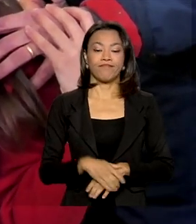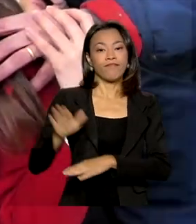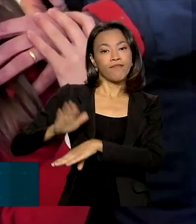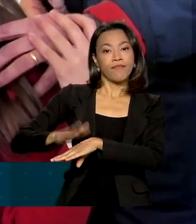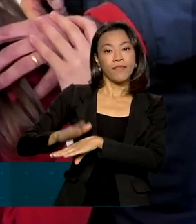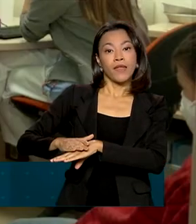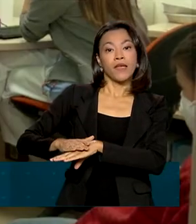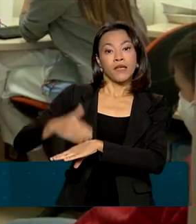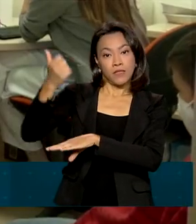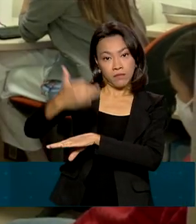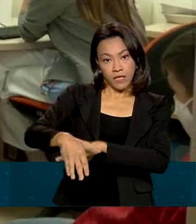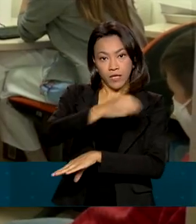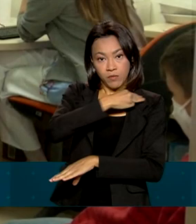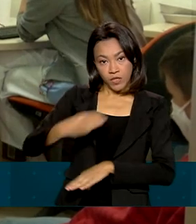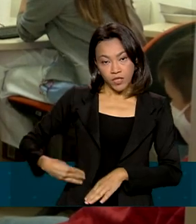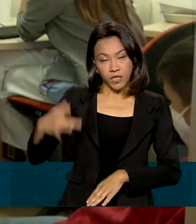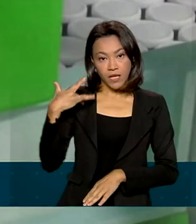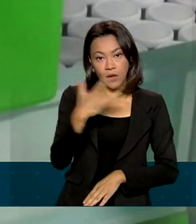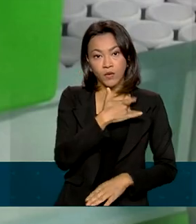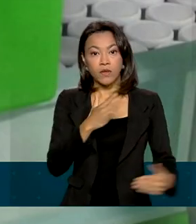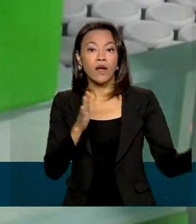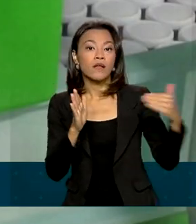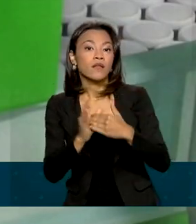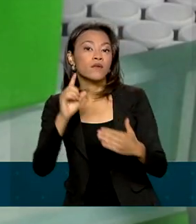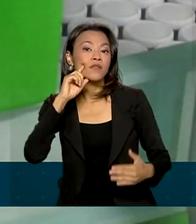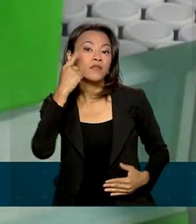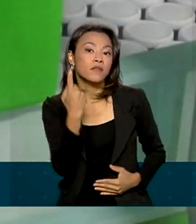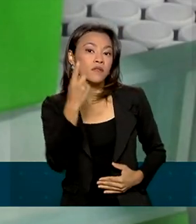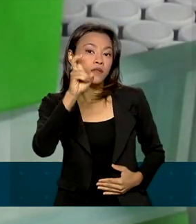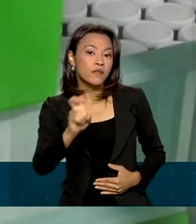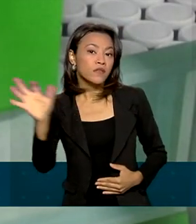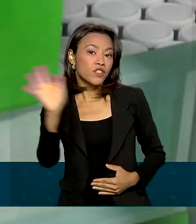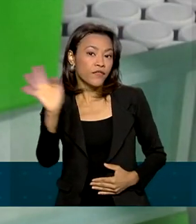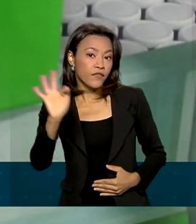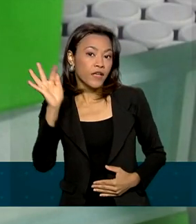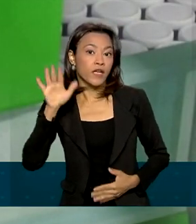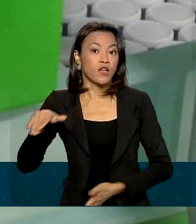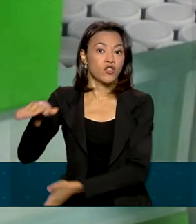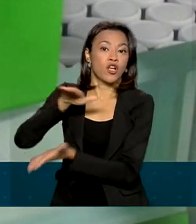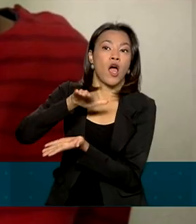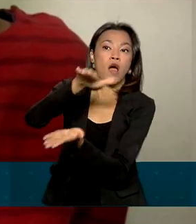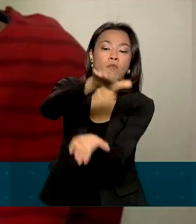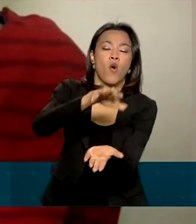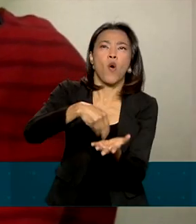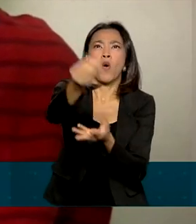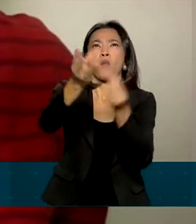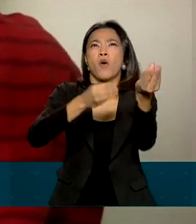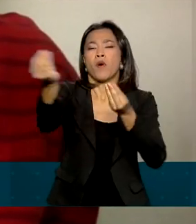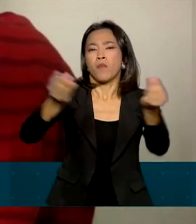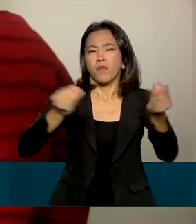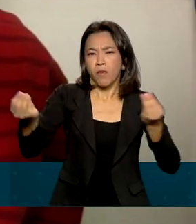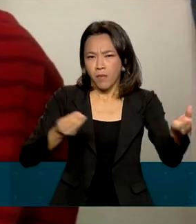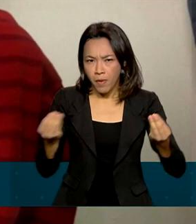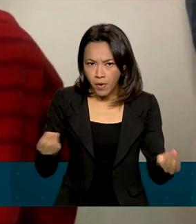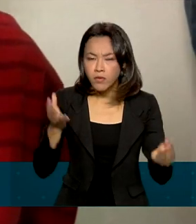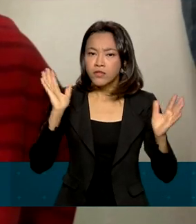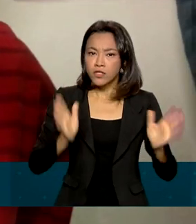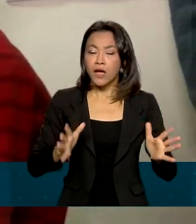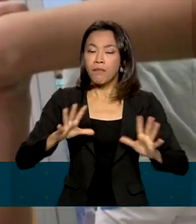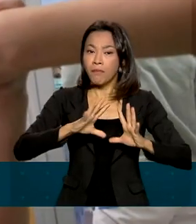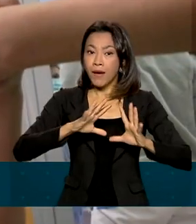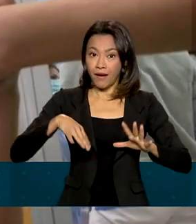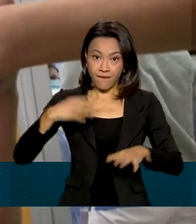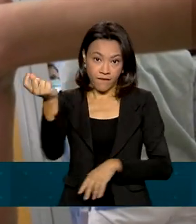Saúde, até o dia 15 de fevereiro, a pasta terá distribuído doses suficientes para vacinar todas as